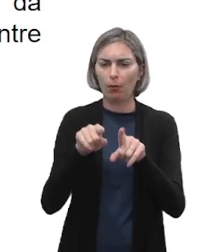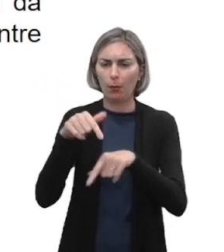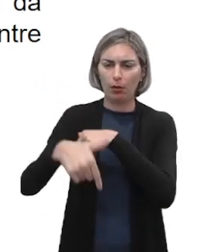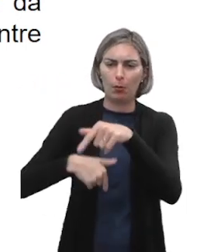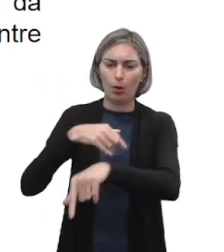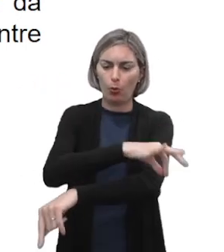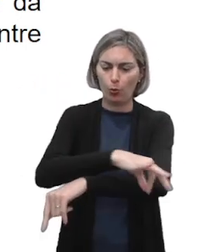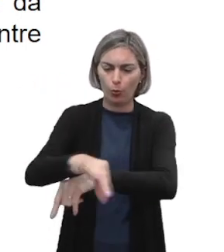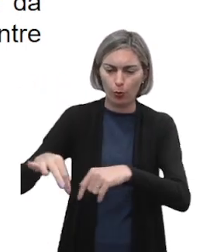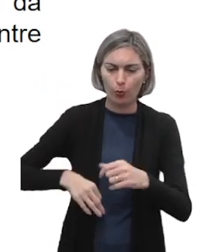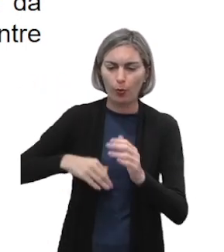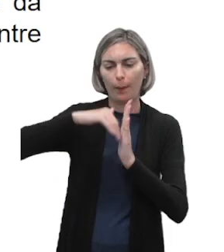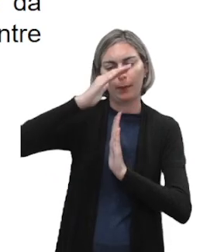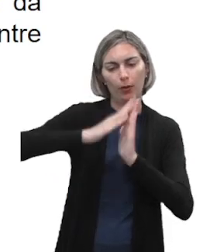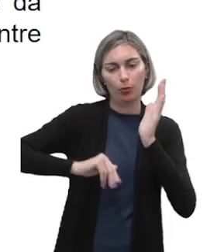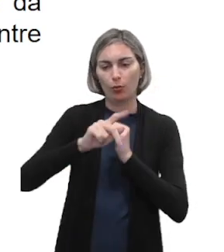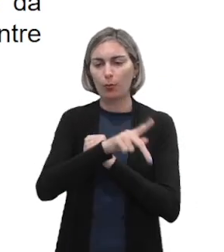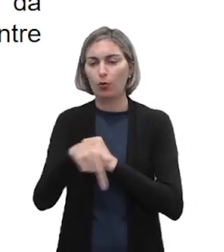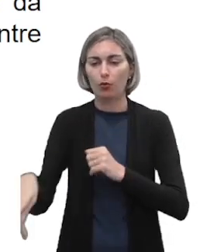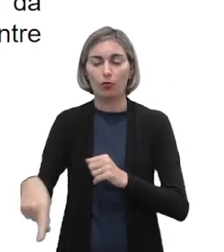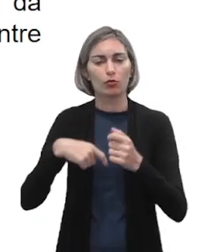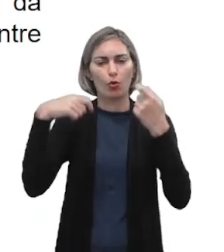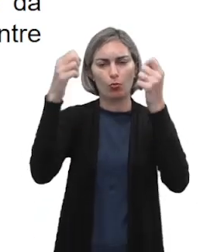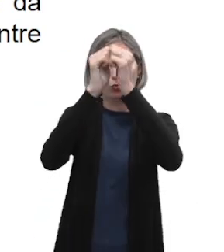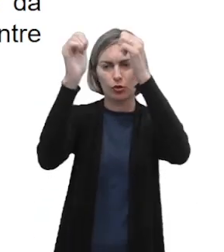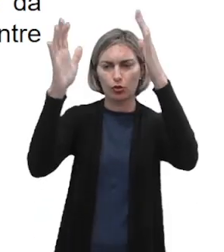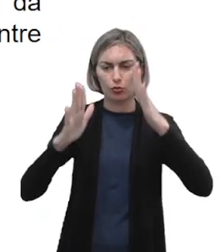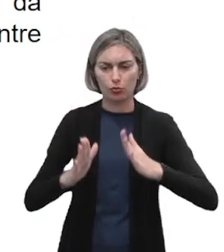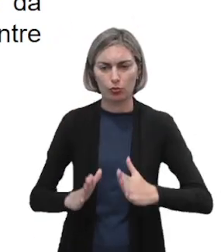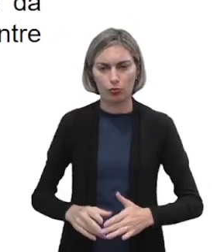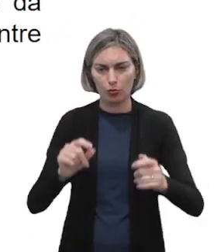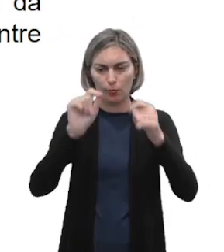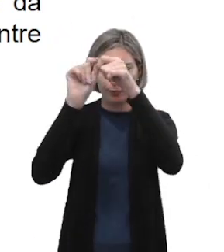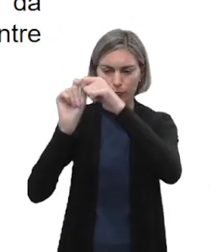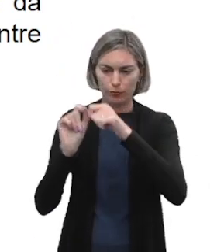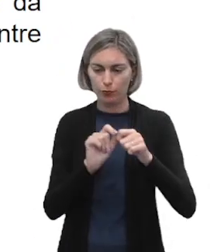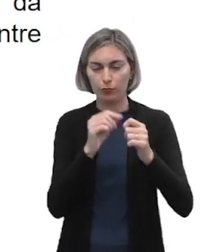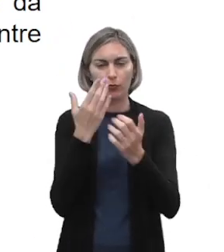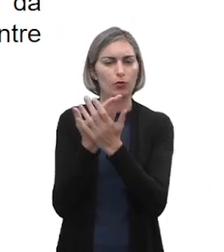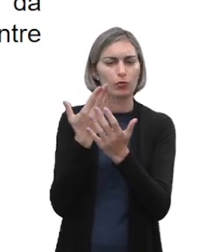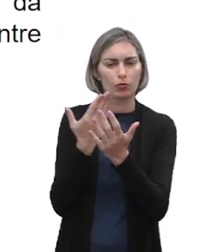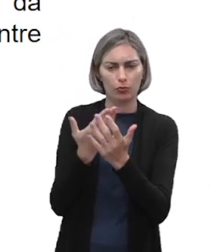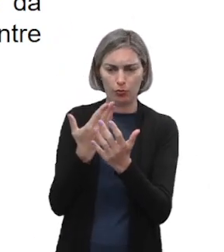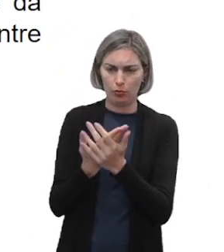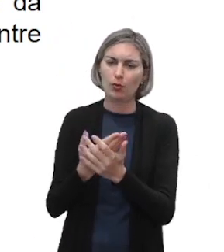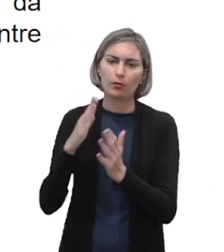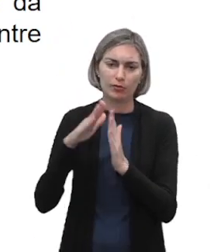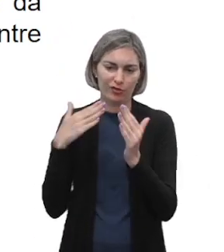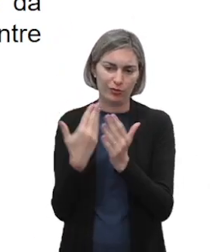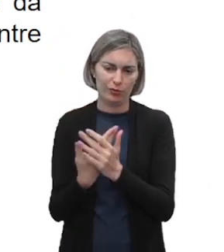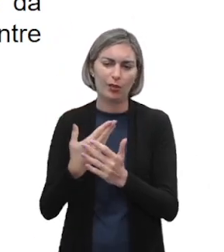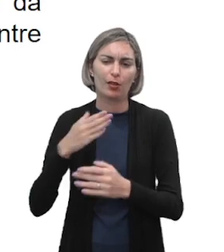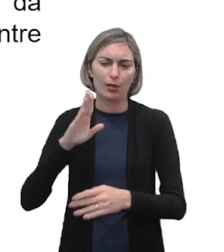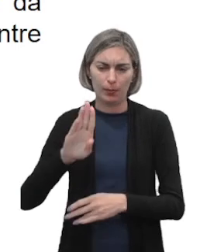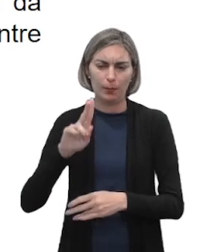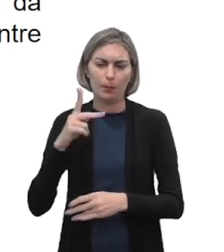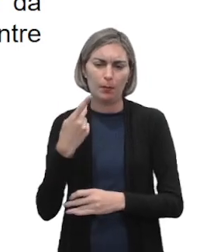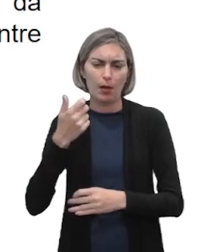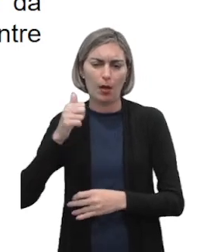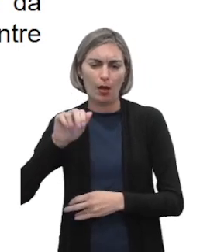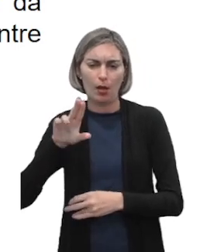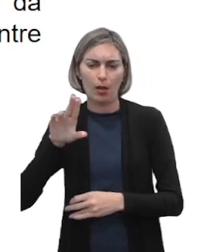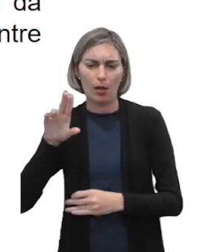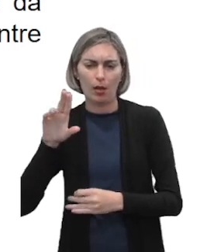pintor, como professor e escultor. foi um estudante da Bayhams e também diretor da